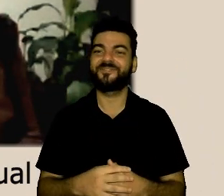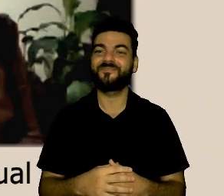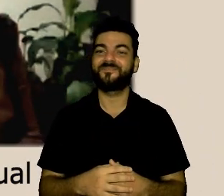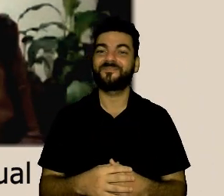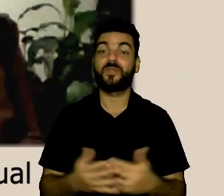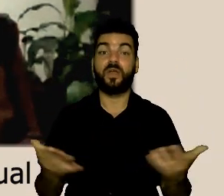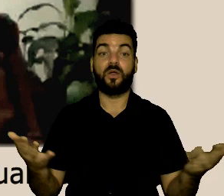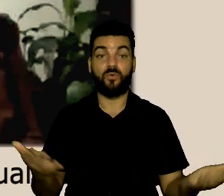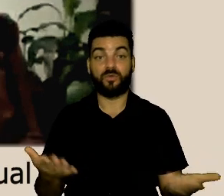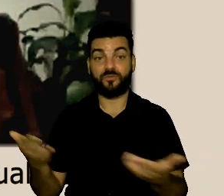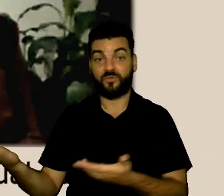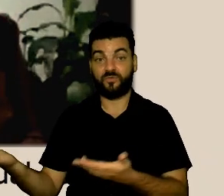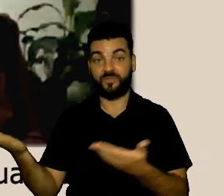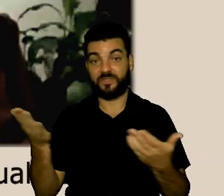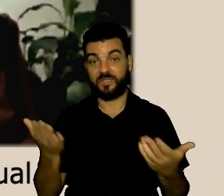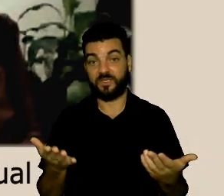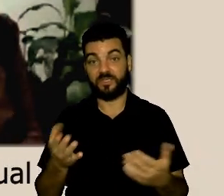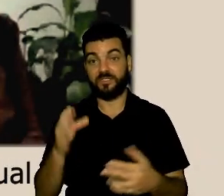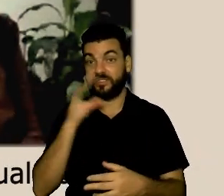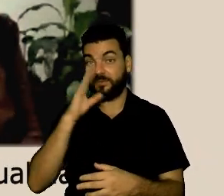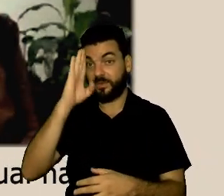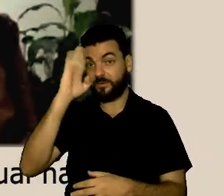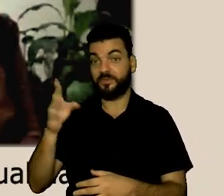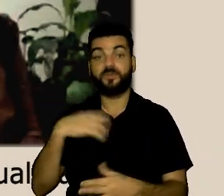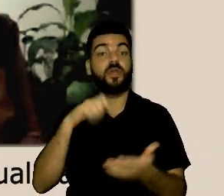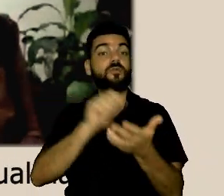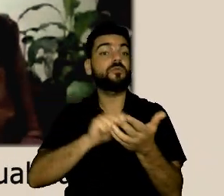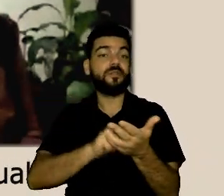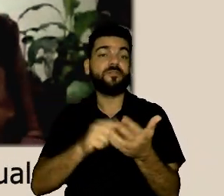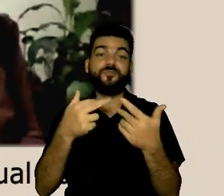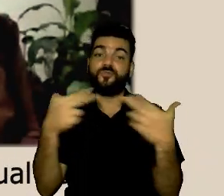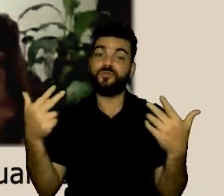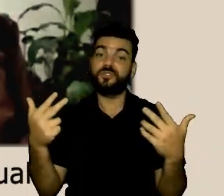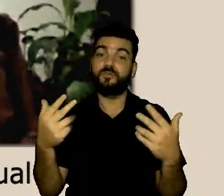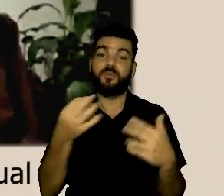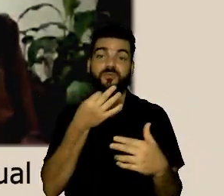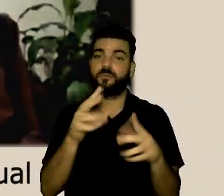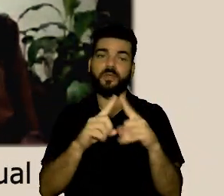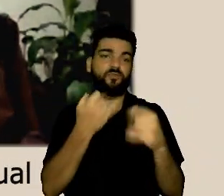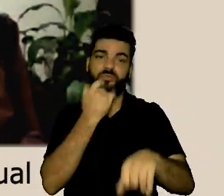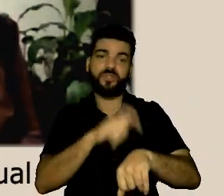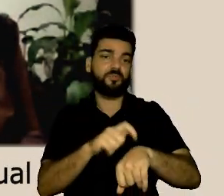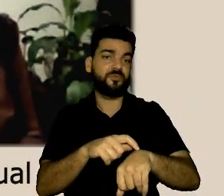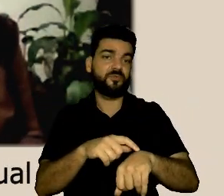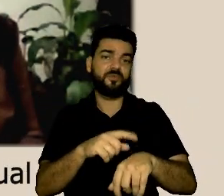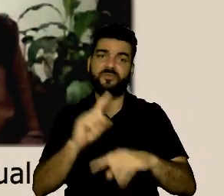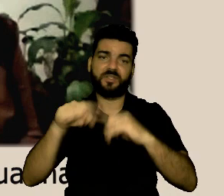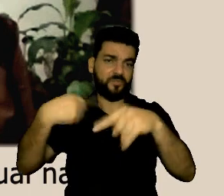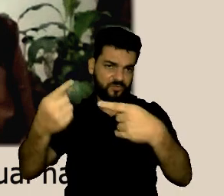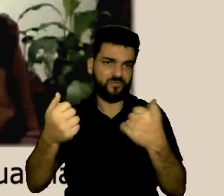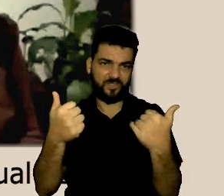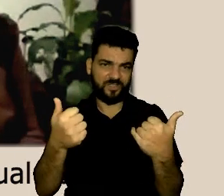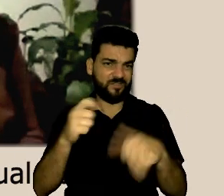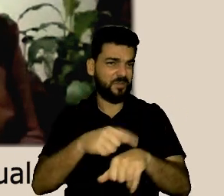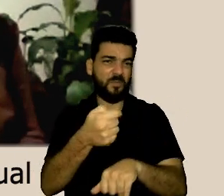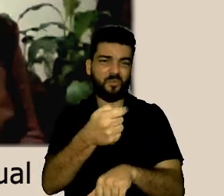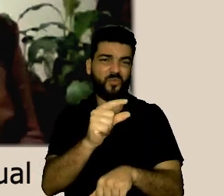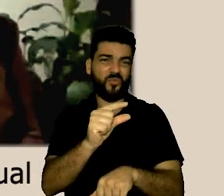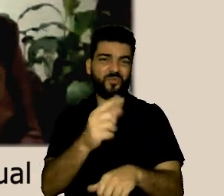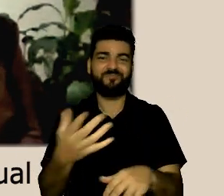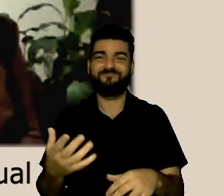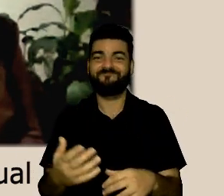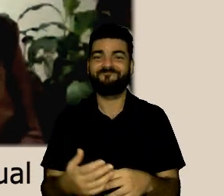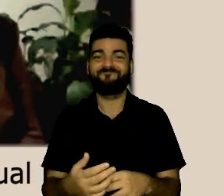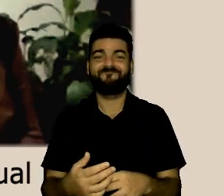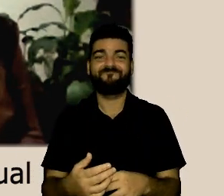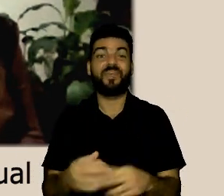vou passar a palavra imediatamente eu tinha anotado algumas questões mas eu acho que a gente pode debater depois sobre a questão da